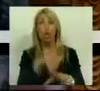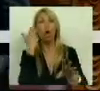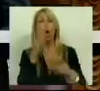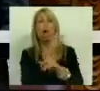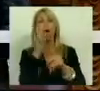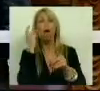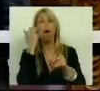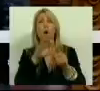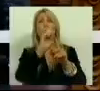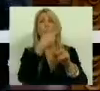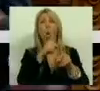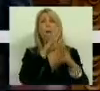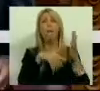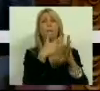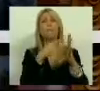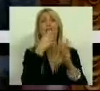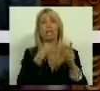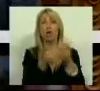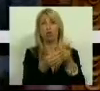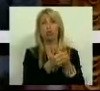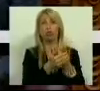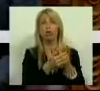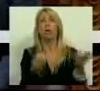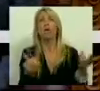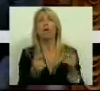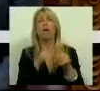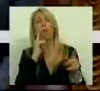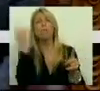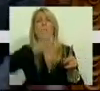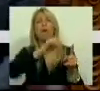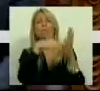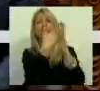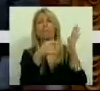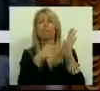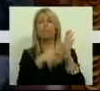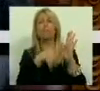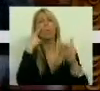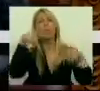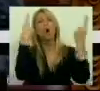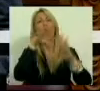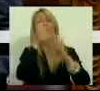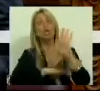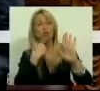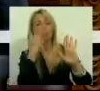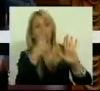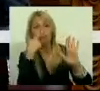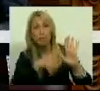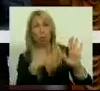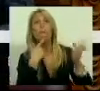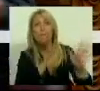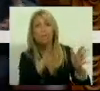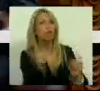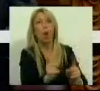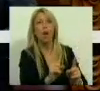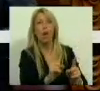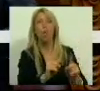idosos, exige uma carga burocrática sem fim e um conjunto de provas que atestem as condições de recursos das pessoas que precisam. Mas quando se trata de